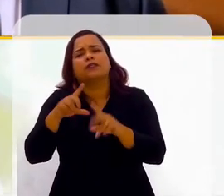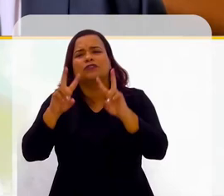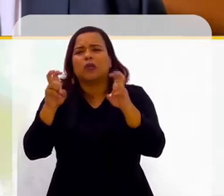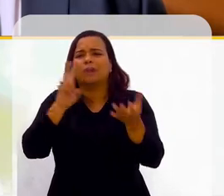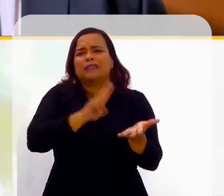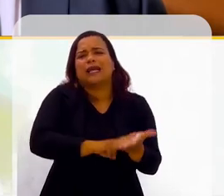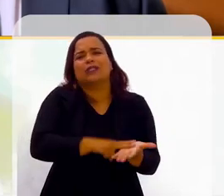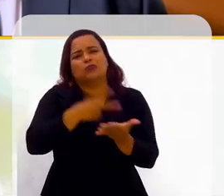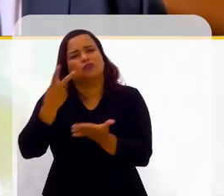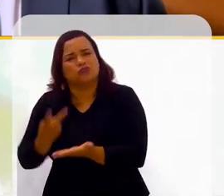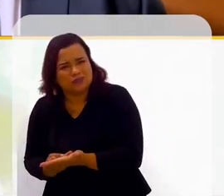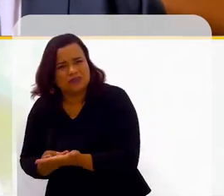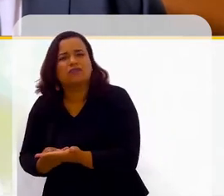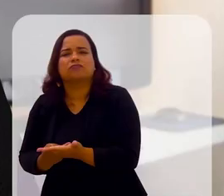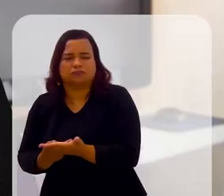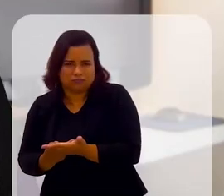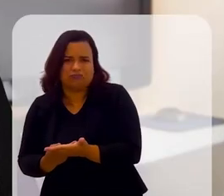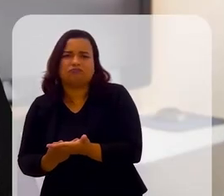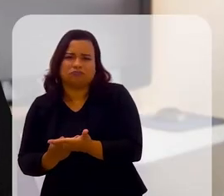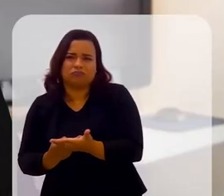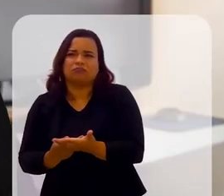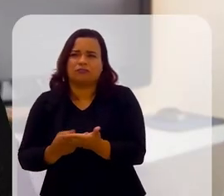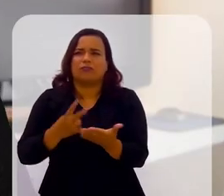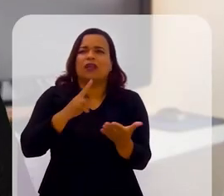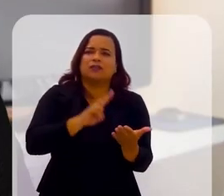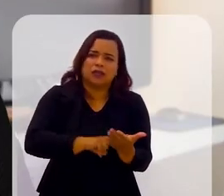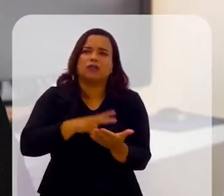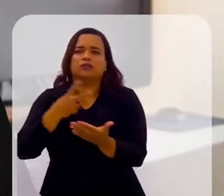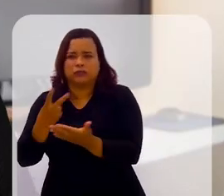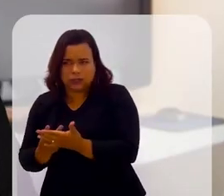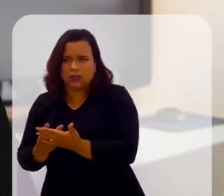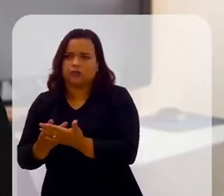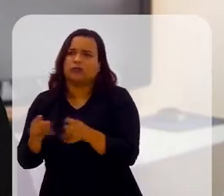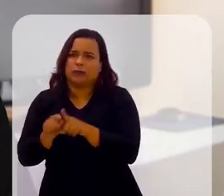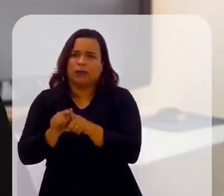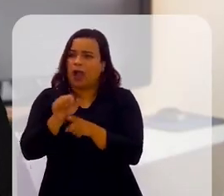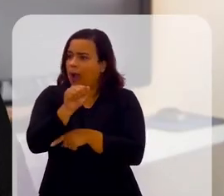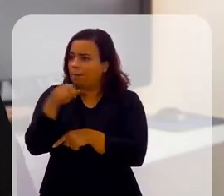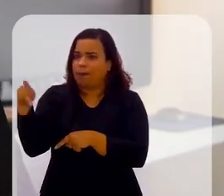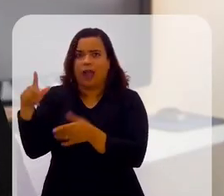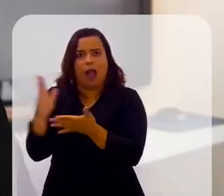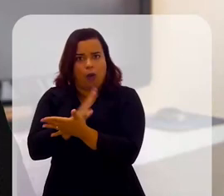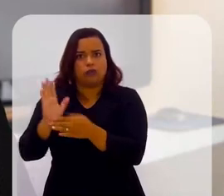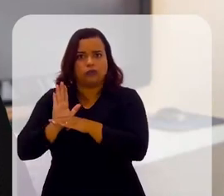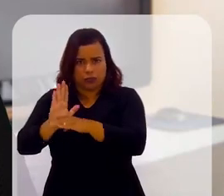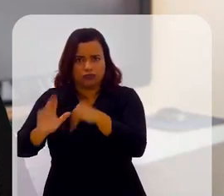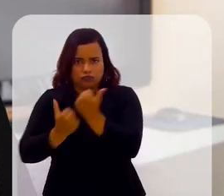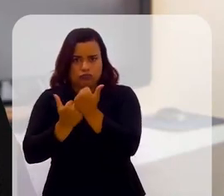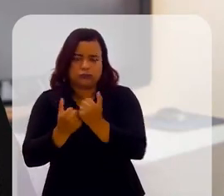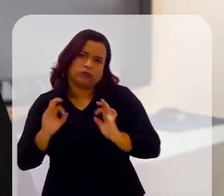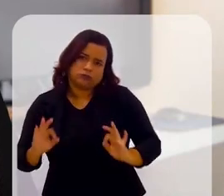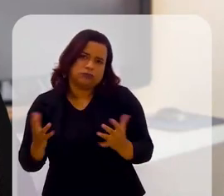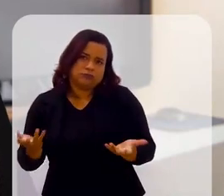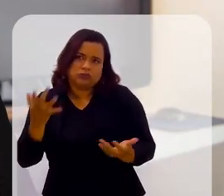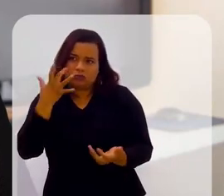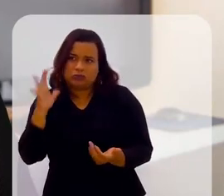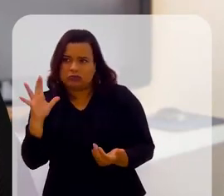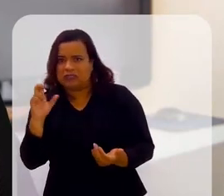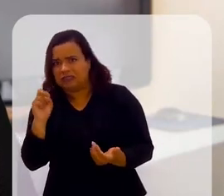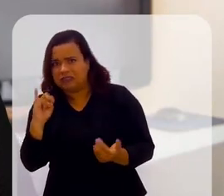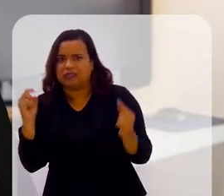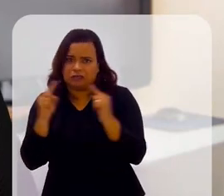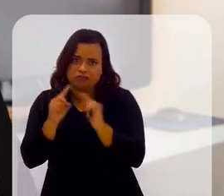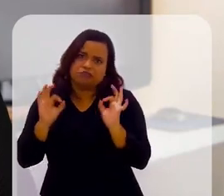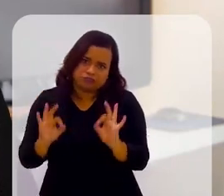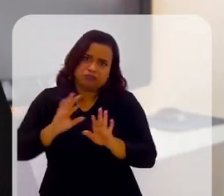da tradução, né? De alguns aplicativos, pode colocar a tradução. Não sei se